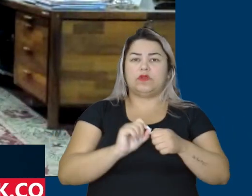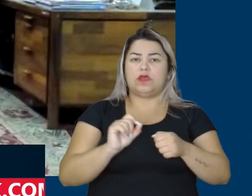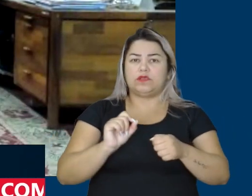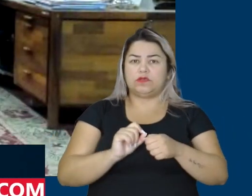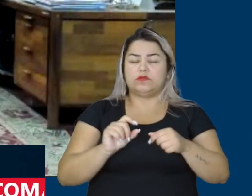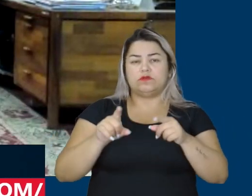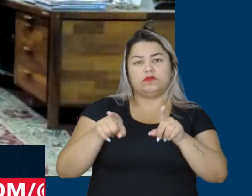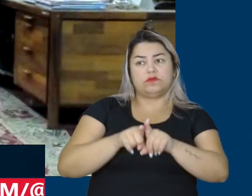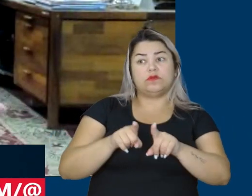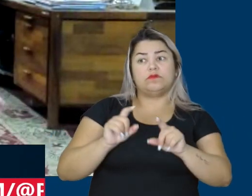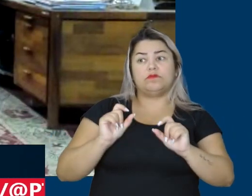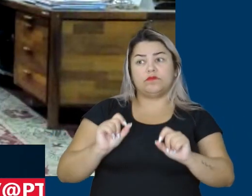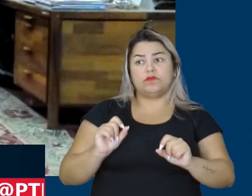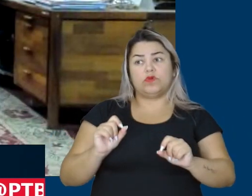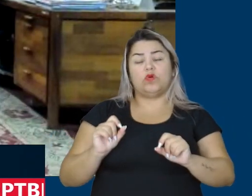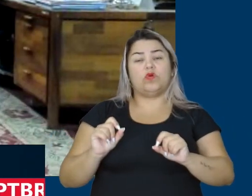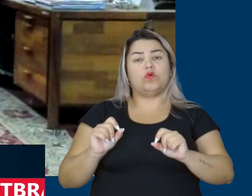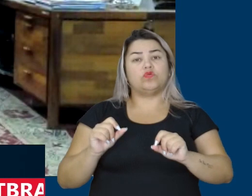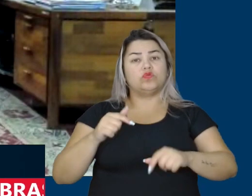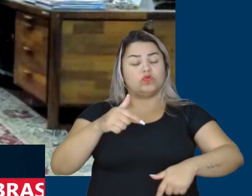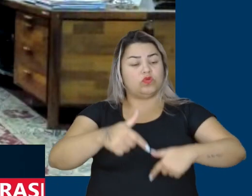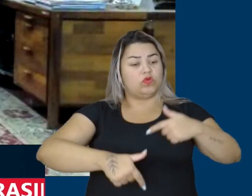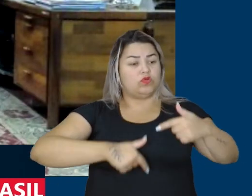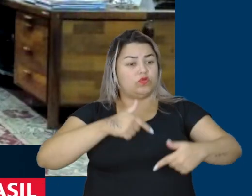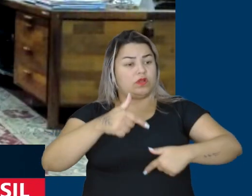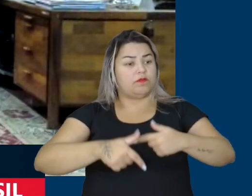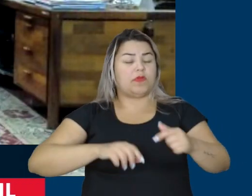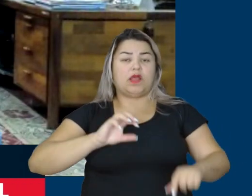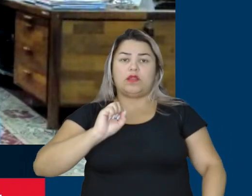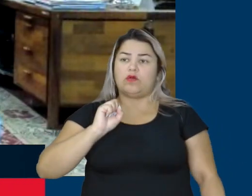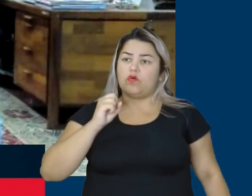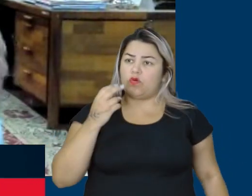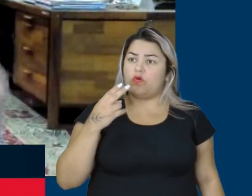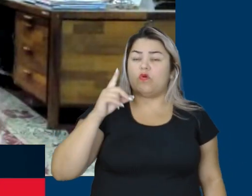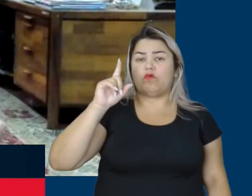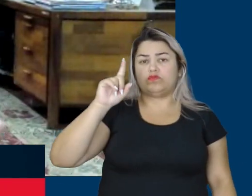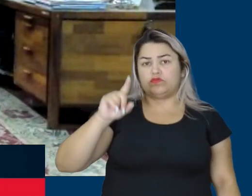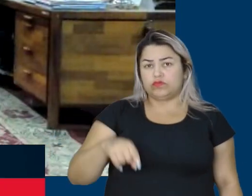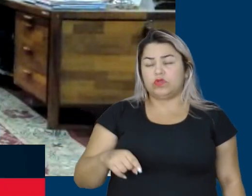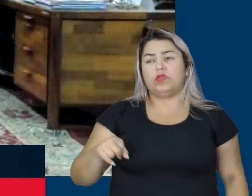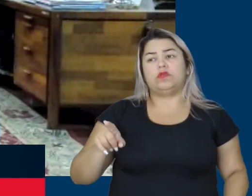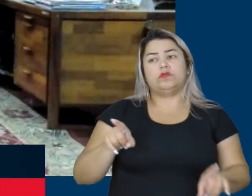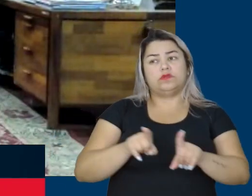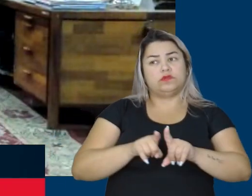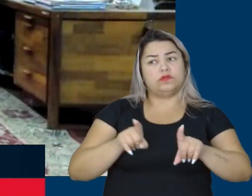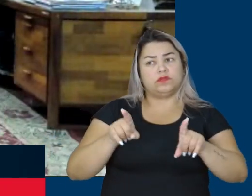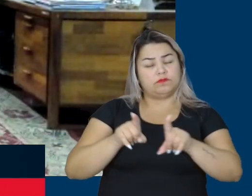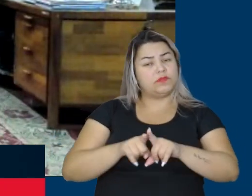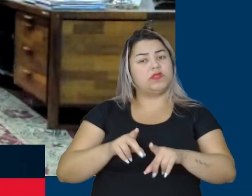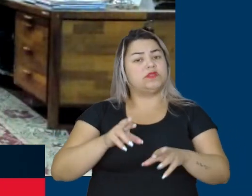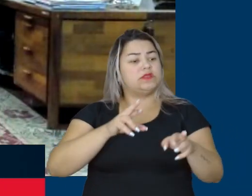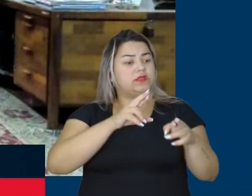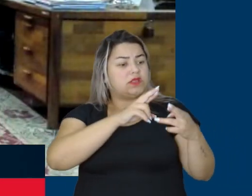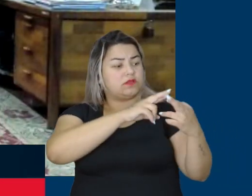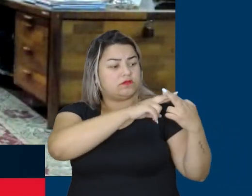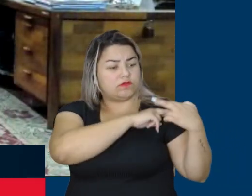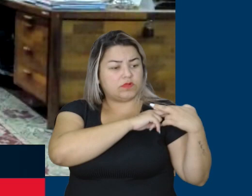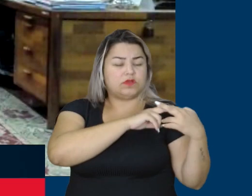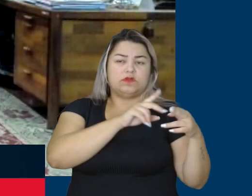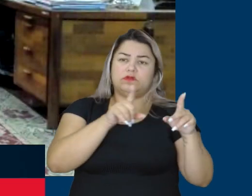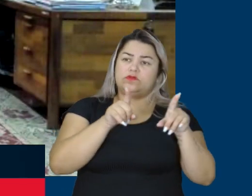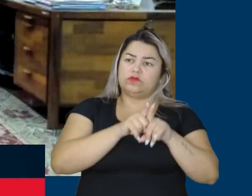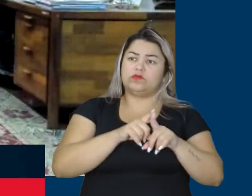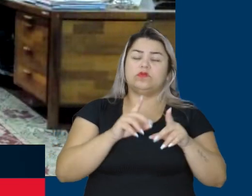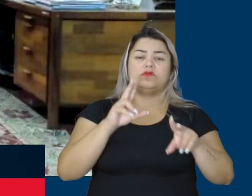a lógica, o conceito do trabalho decente, ou seja, a principal empregadora tem responsabilidade com os erros na